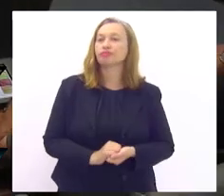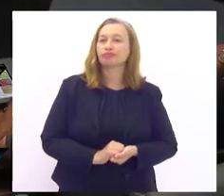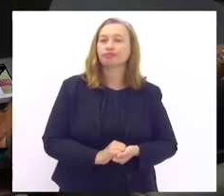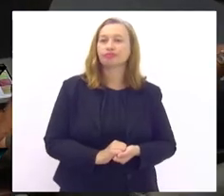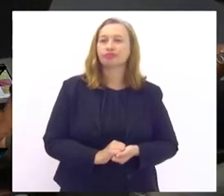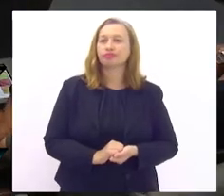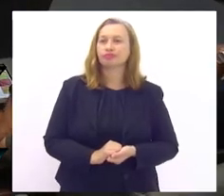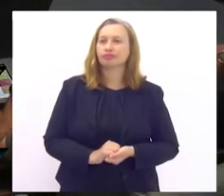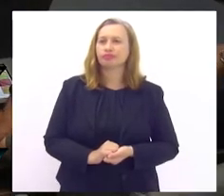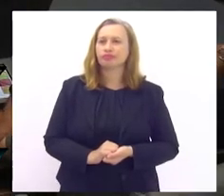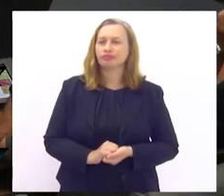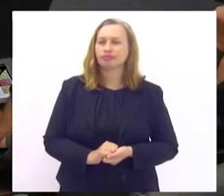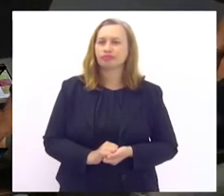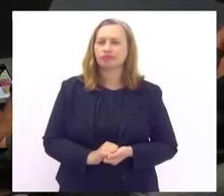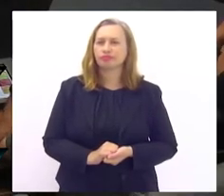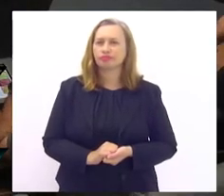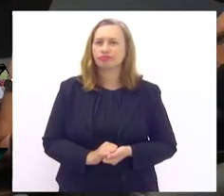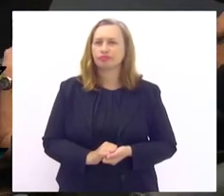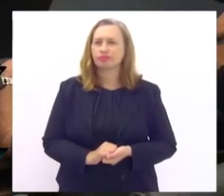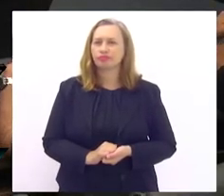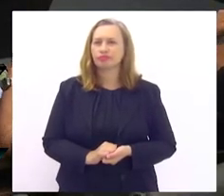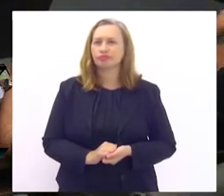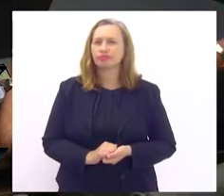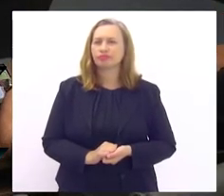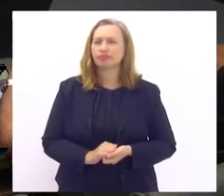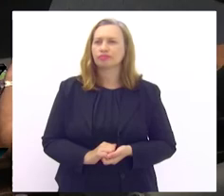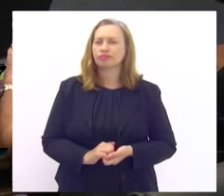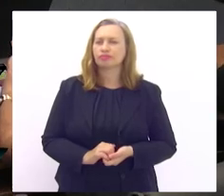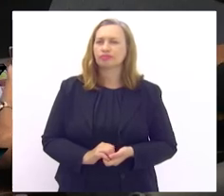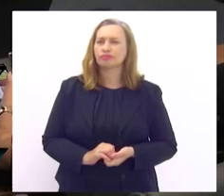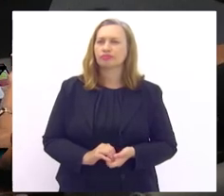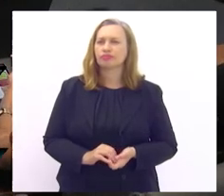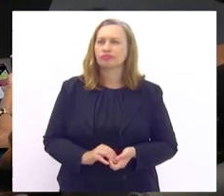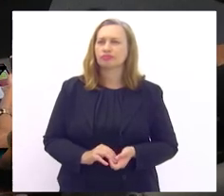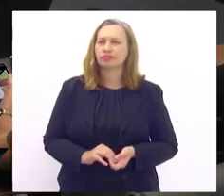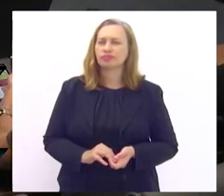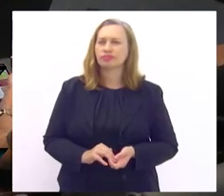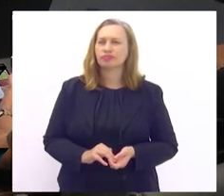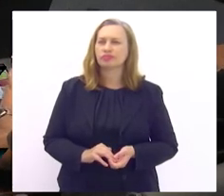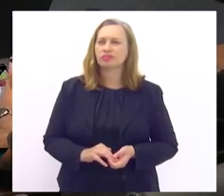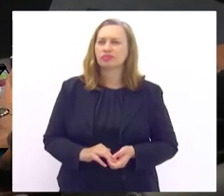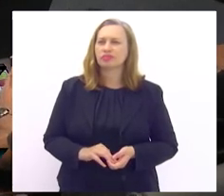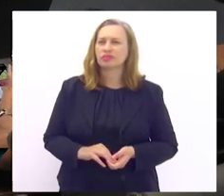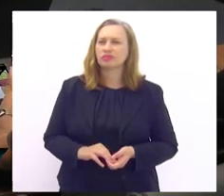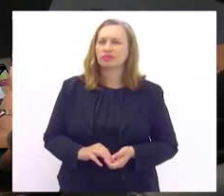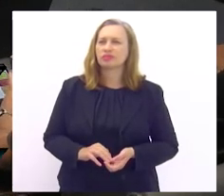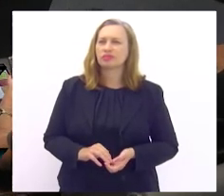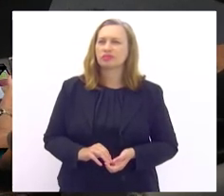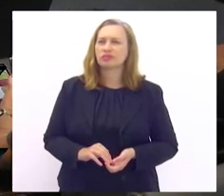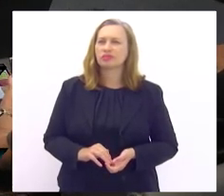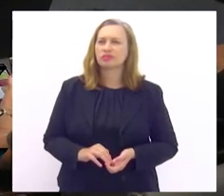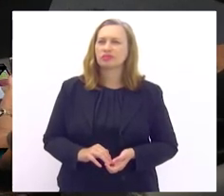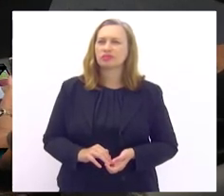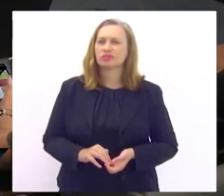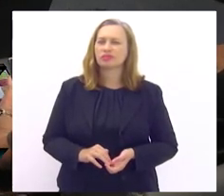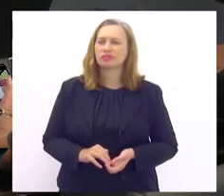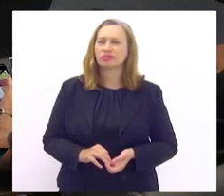vai quem é sou eu ou é você eu acabou quer fechar tá